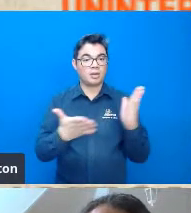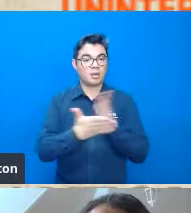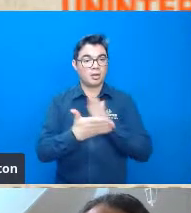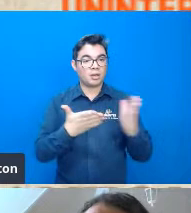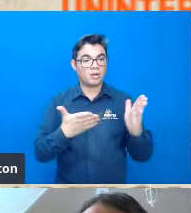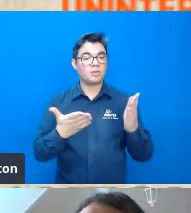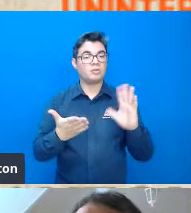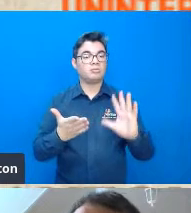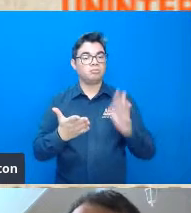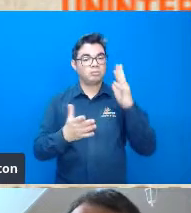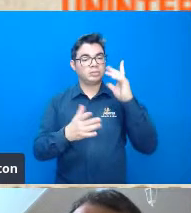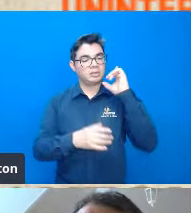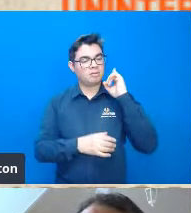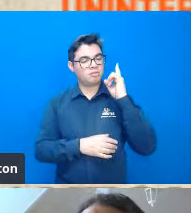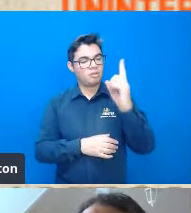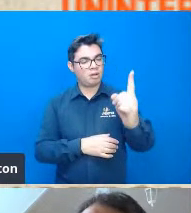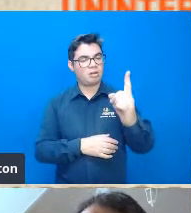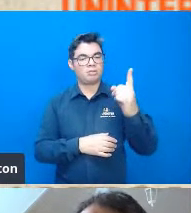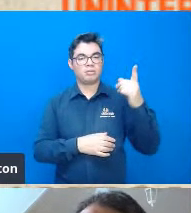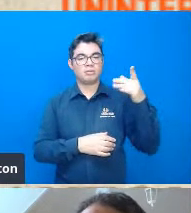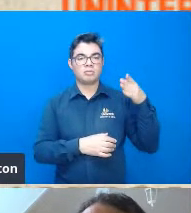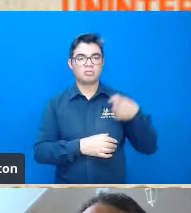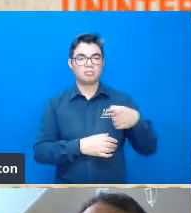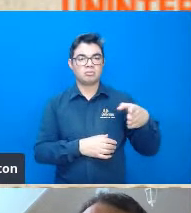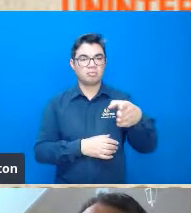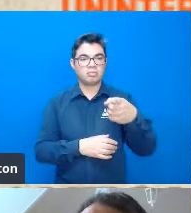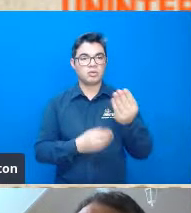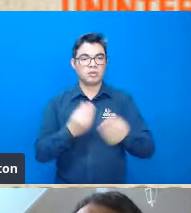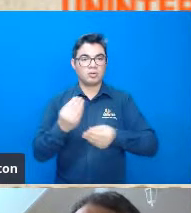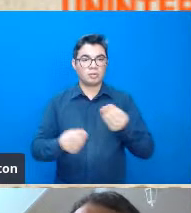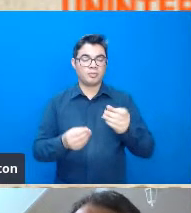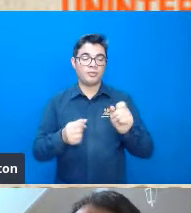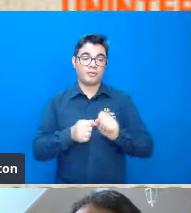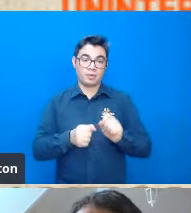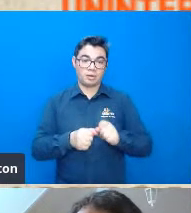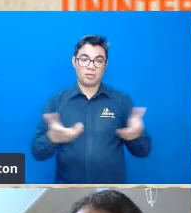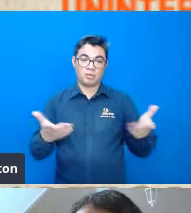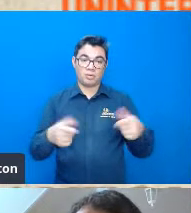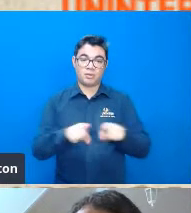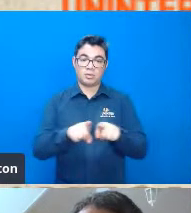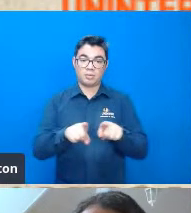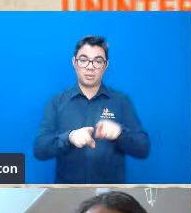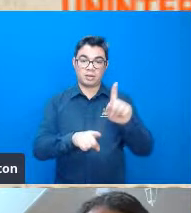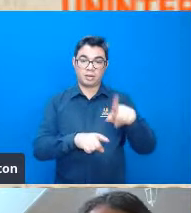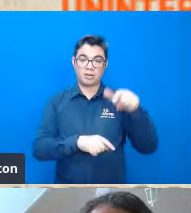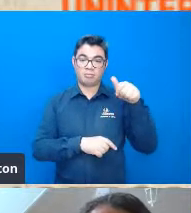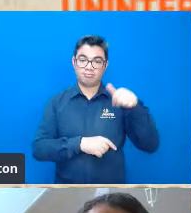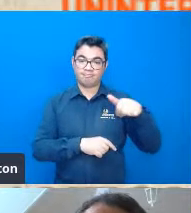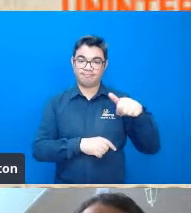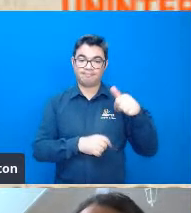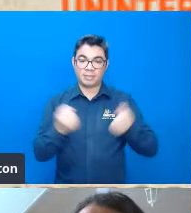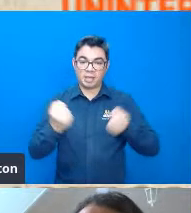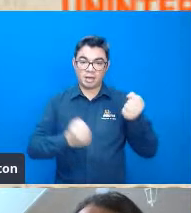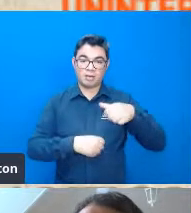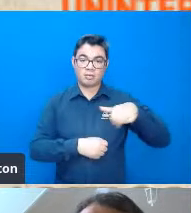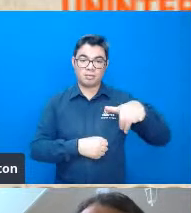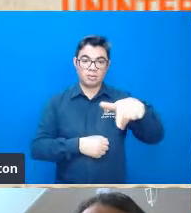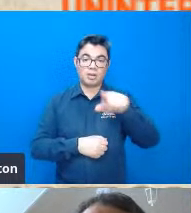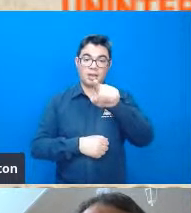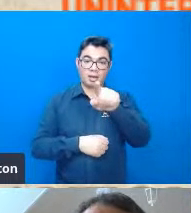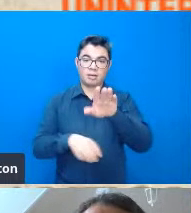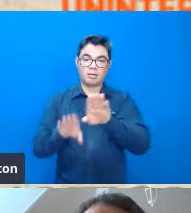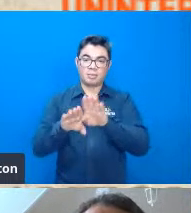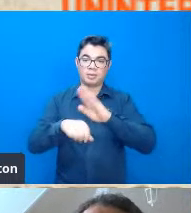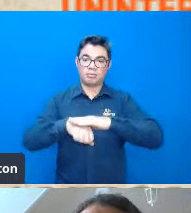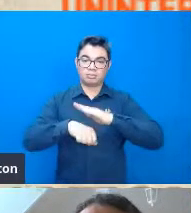trajetos longos né diariamente que fazem parte aí das nossas superações então o Cristofoletti passou por isso